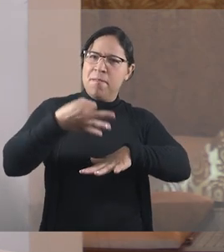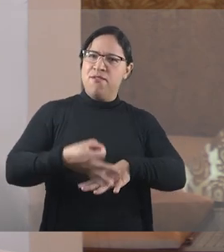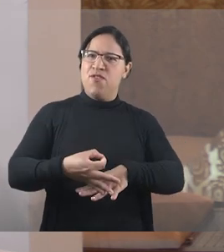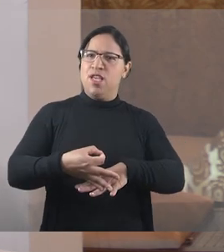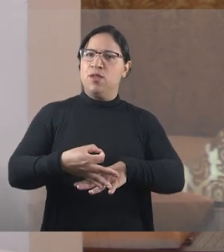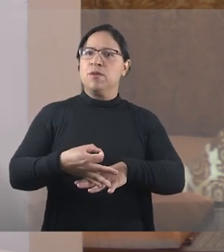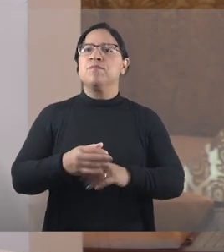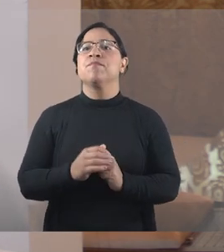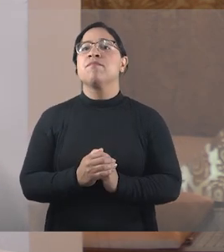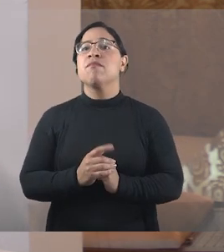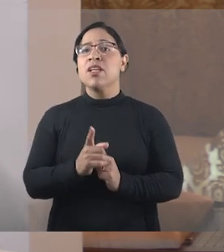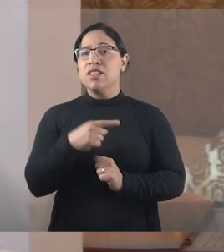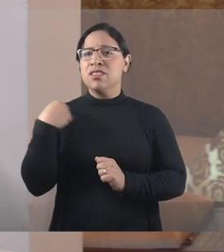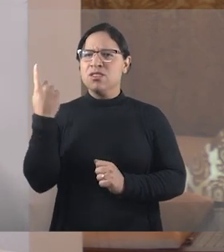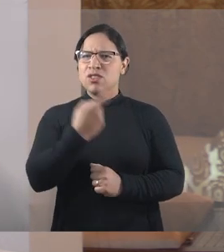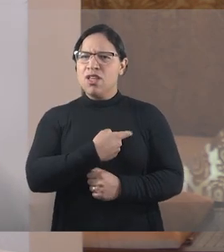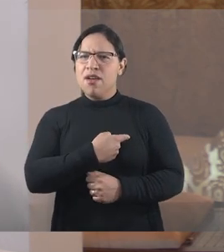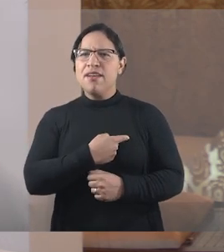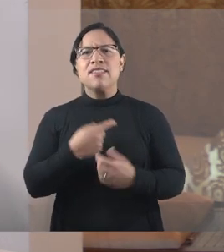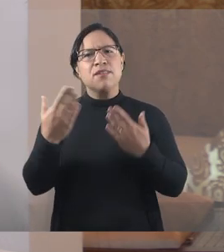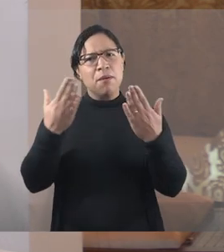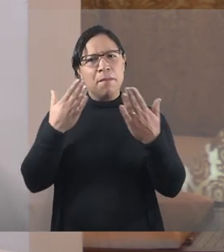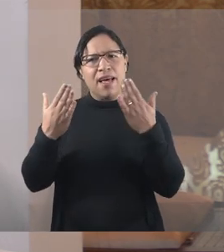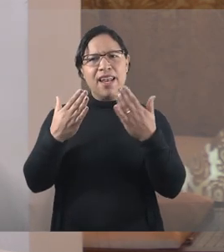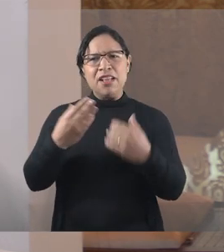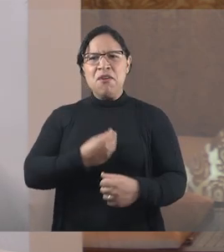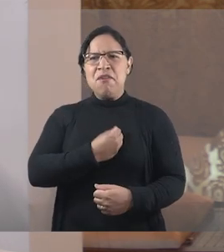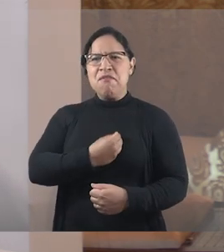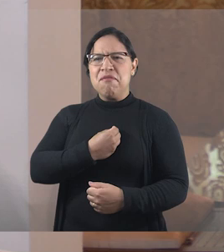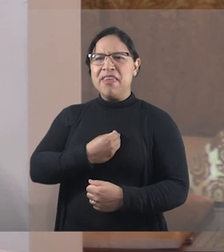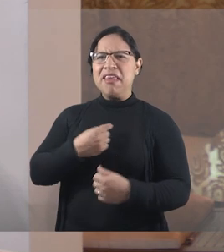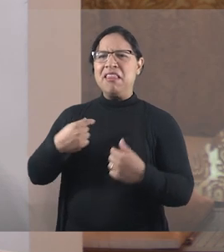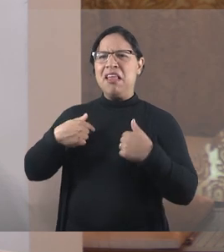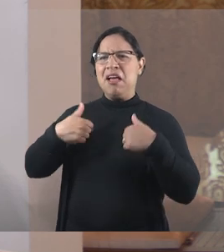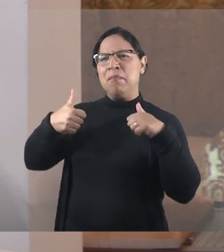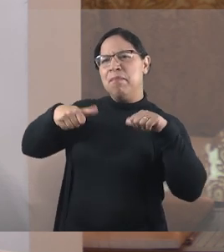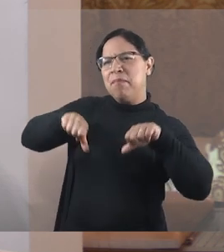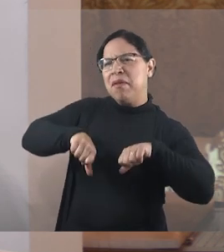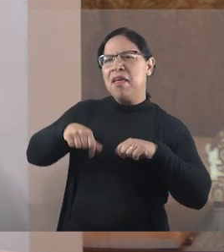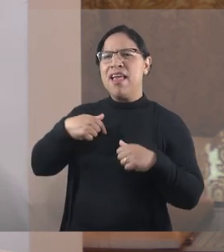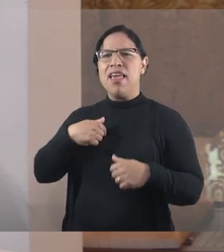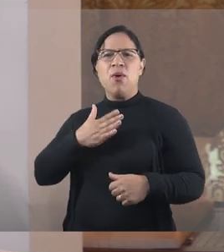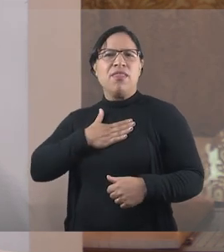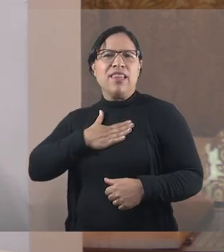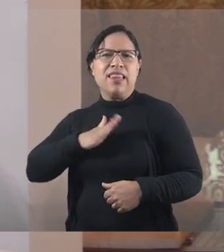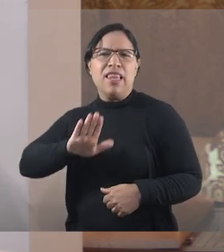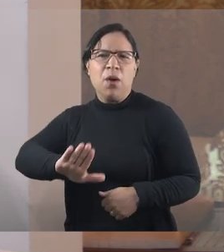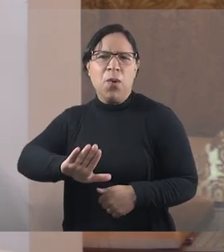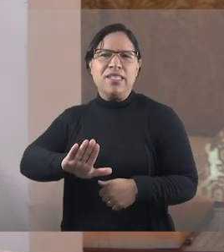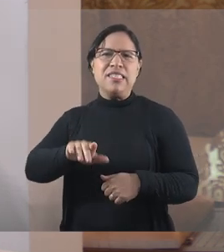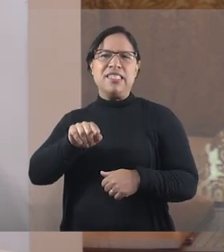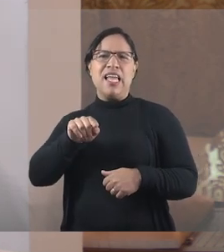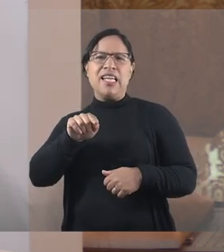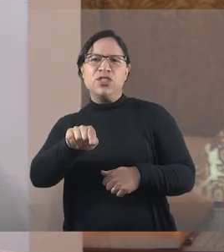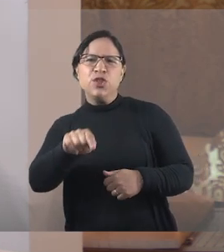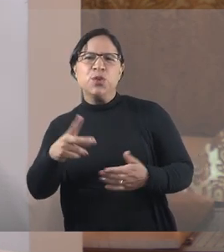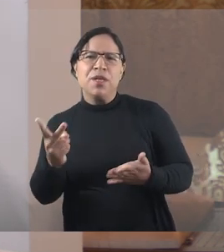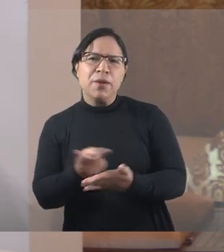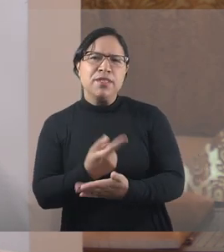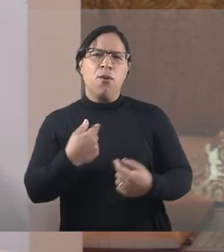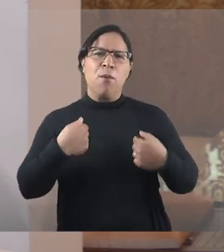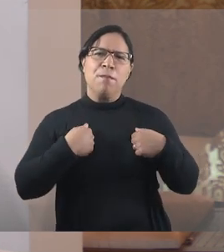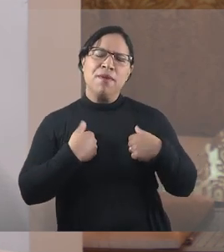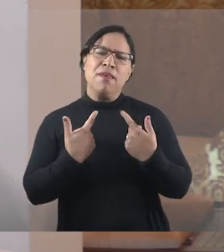e nos achamos no direito de comentar algumas coisas dizendo eu não gostei desse desfecho, essa imagem não me